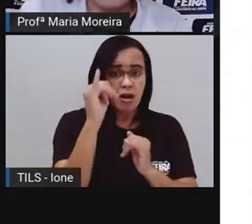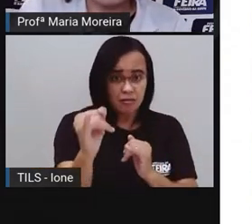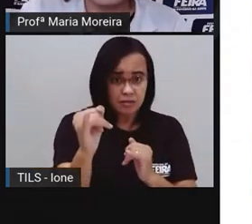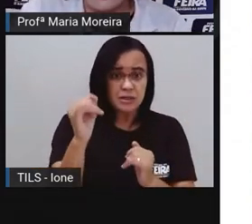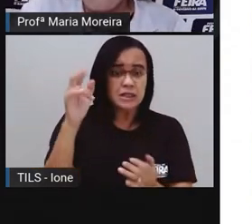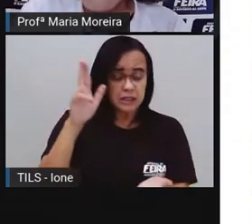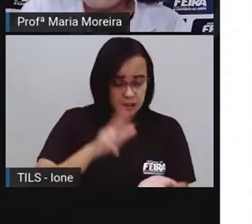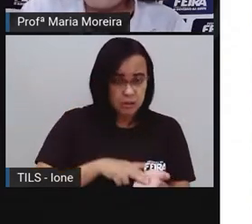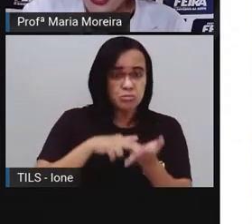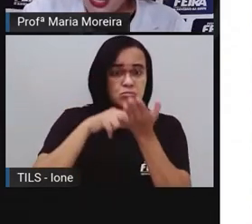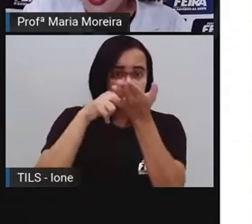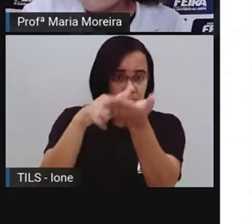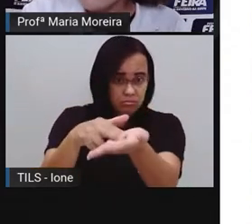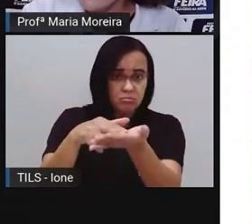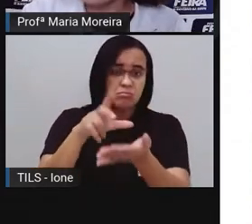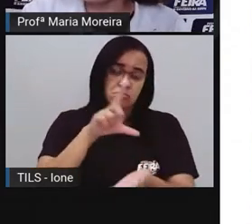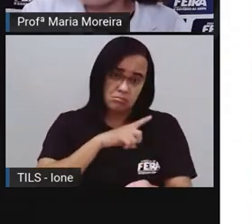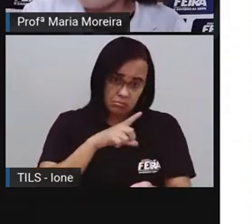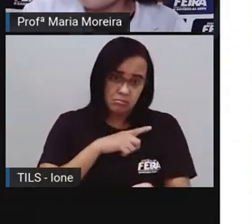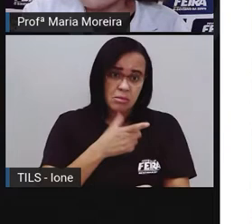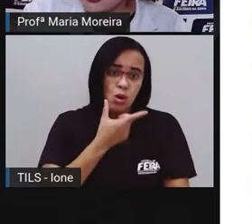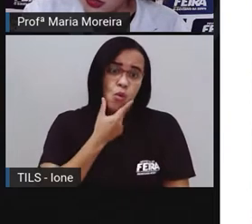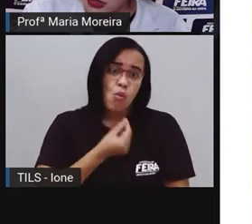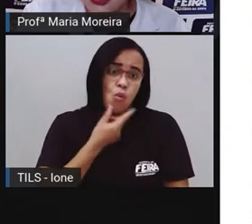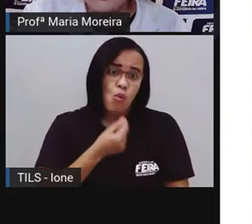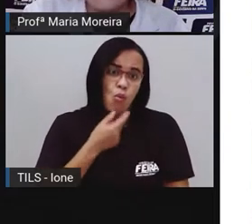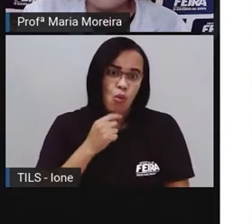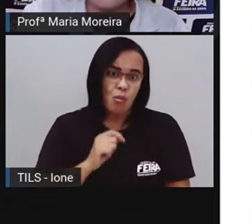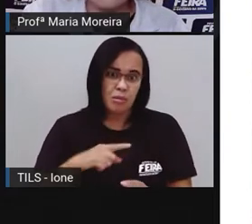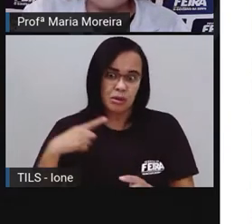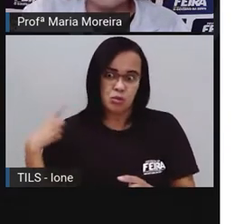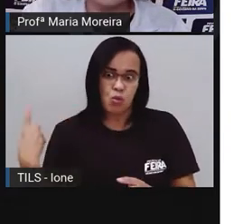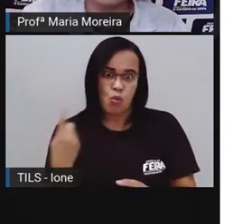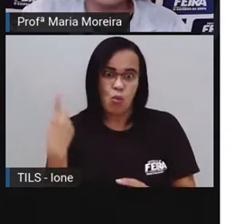um cartão postal para... Adivinha só.